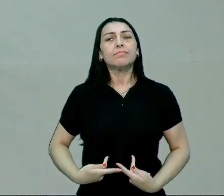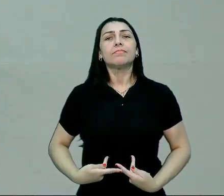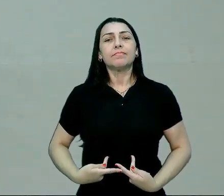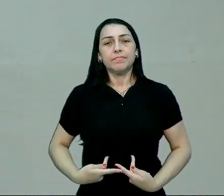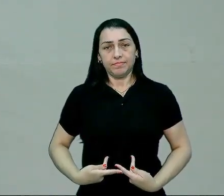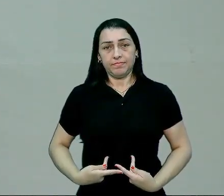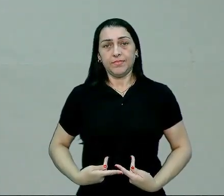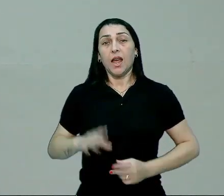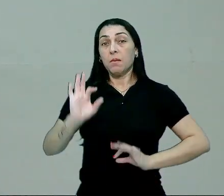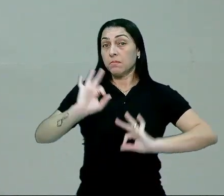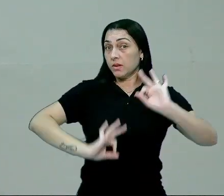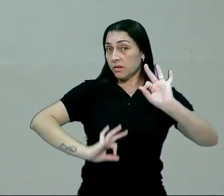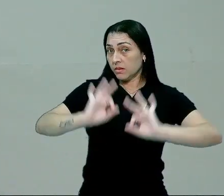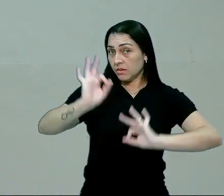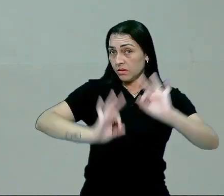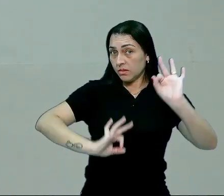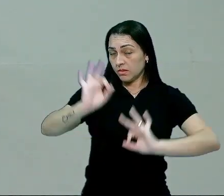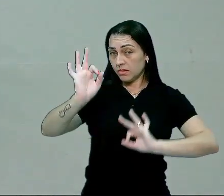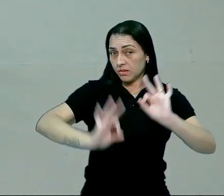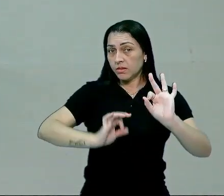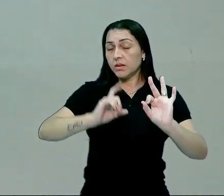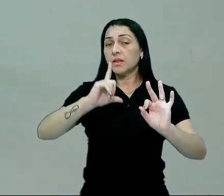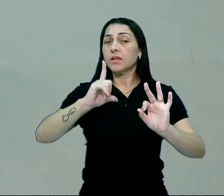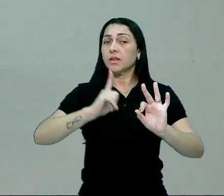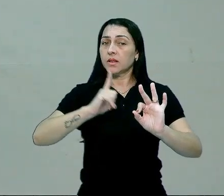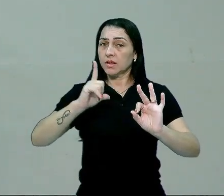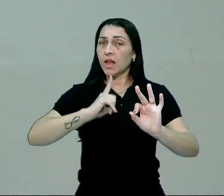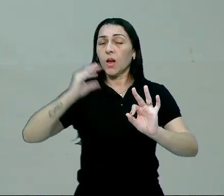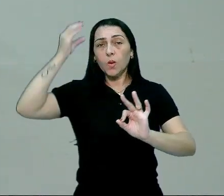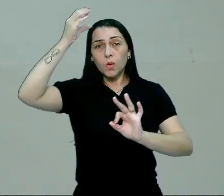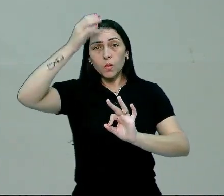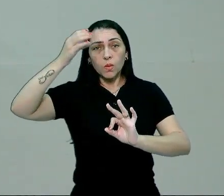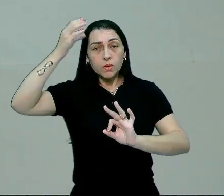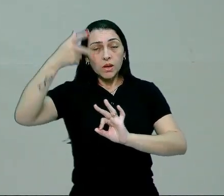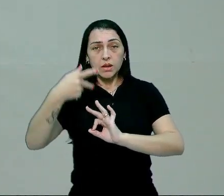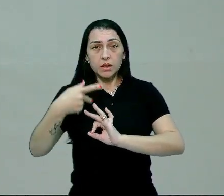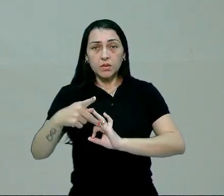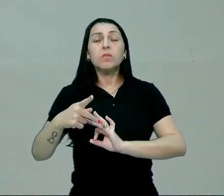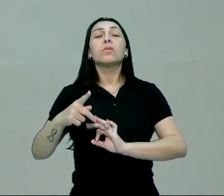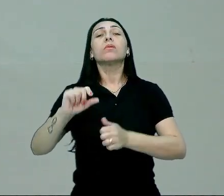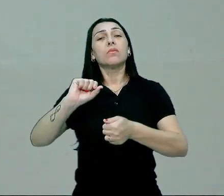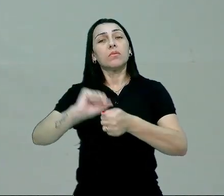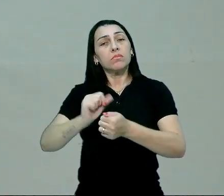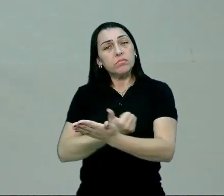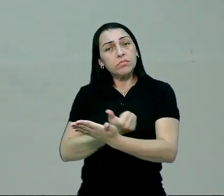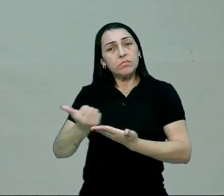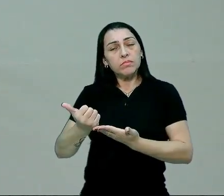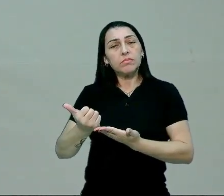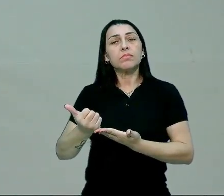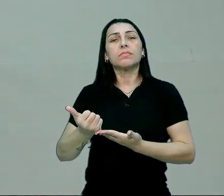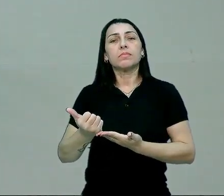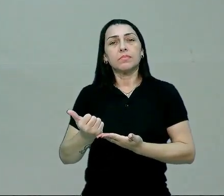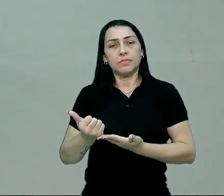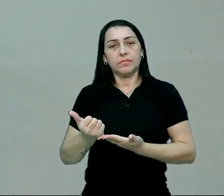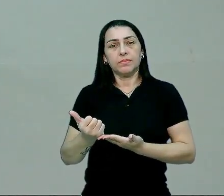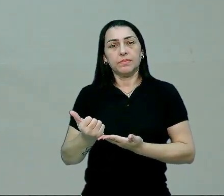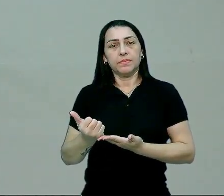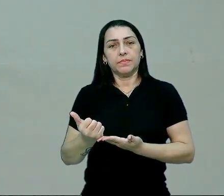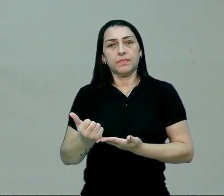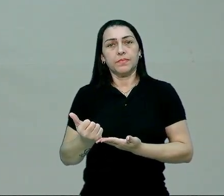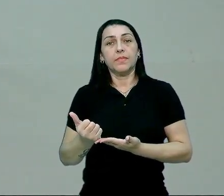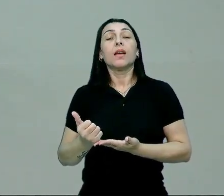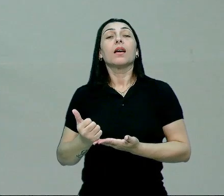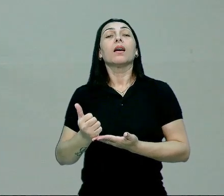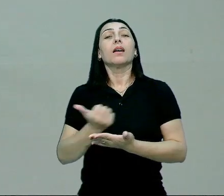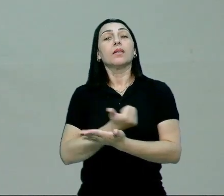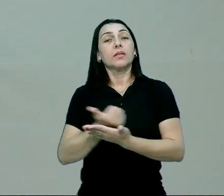Há planejamento, há consciência na sua execução. A